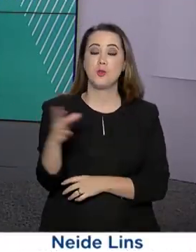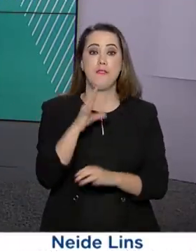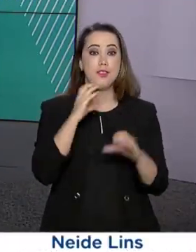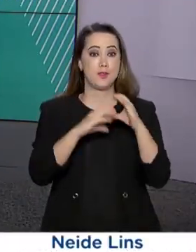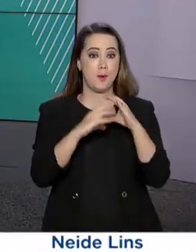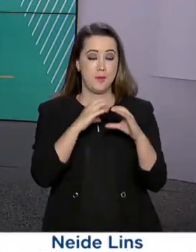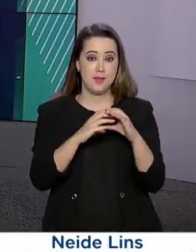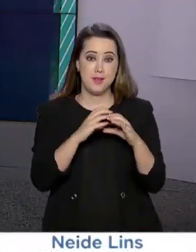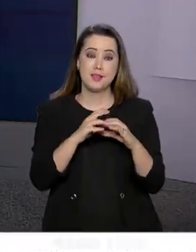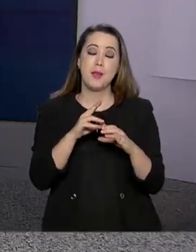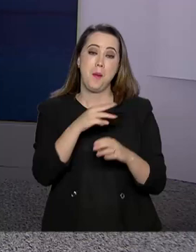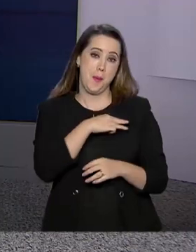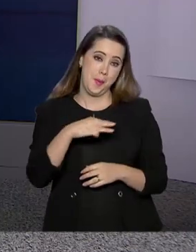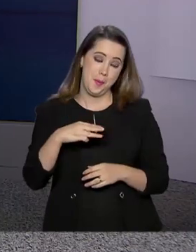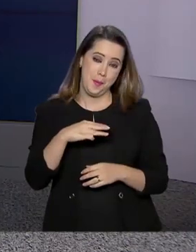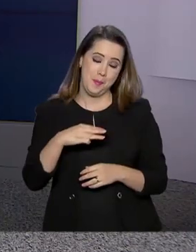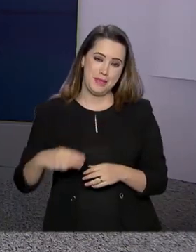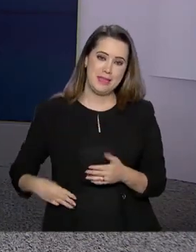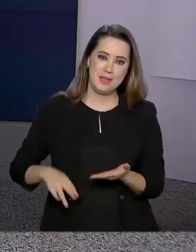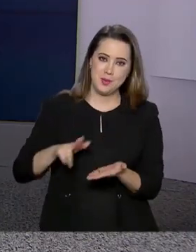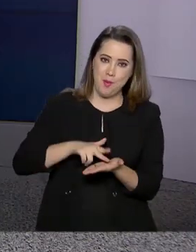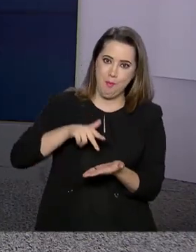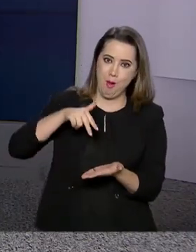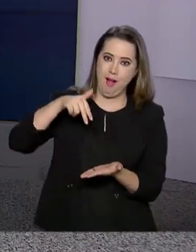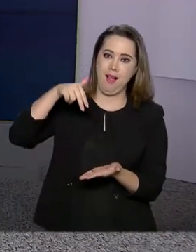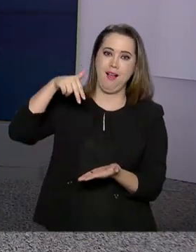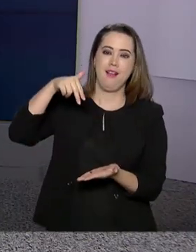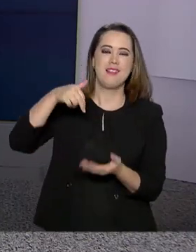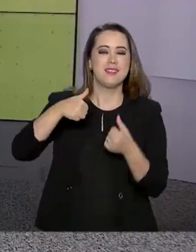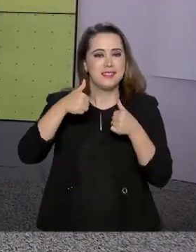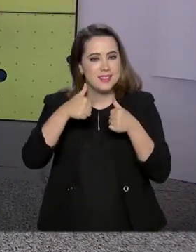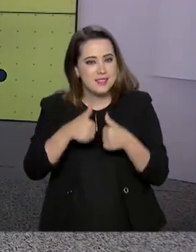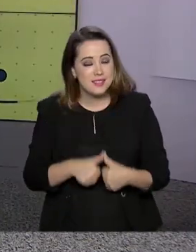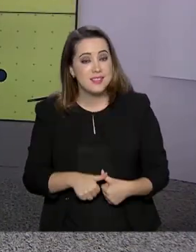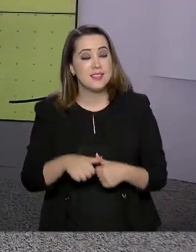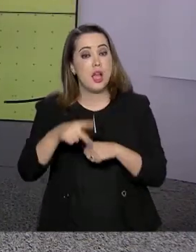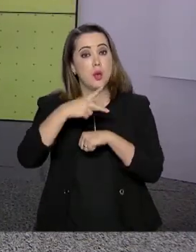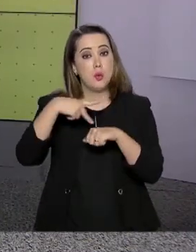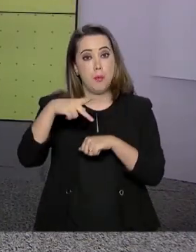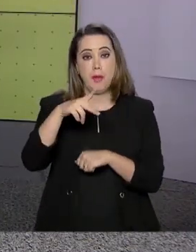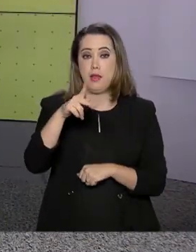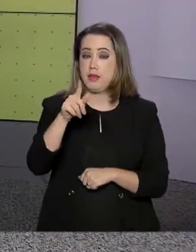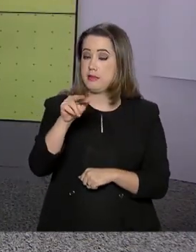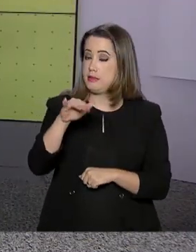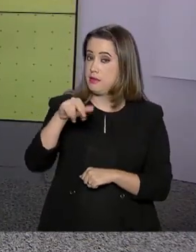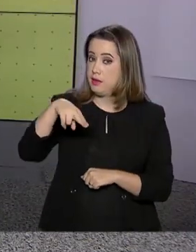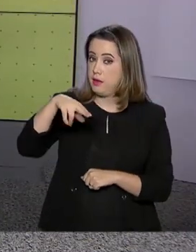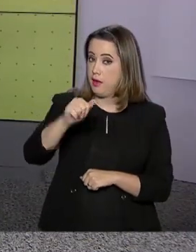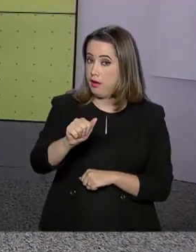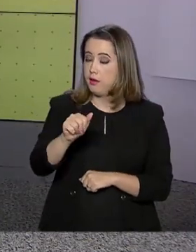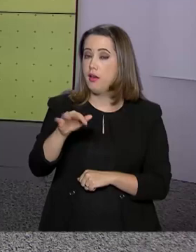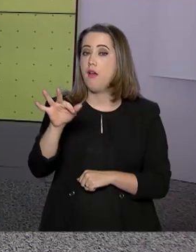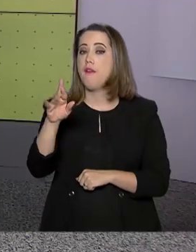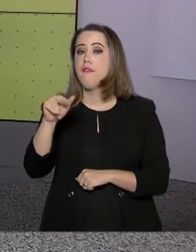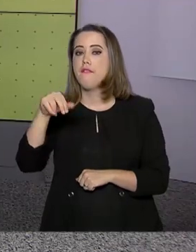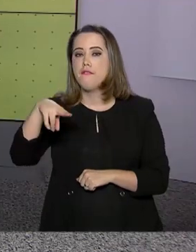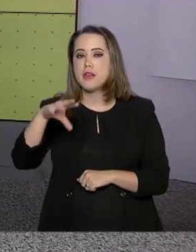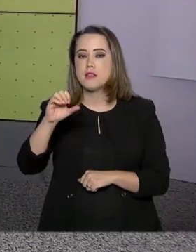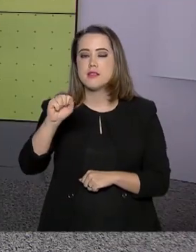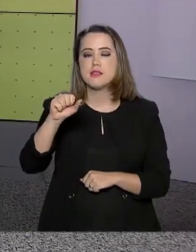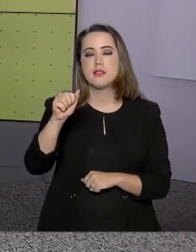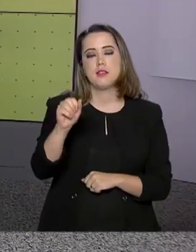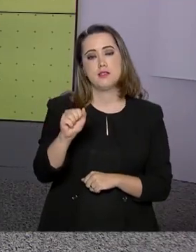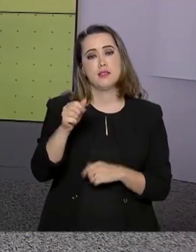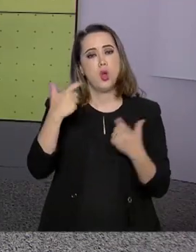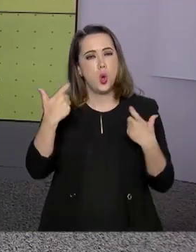Comunicações, Marcos Pontes, está na Guiana Francesa para uma visita ao centro de lançamento de Curru. A repórter Gabriela Noronha